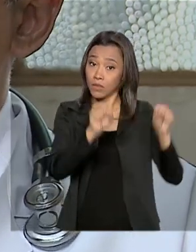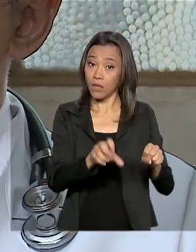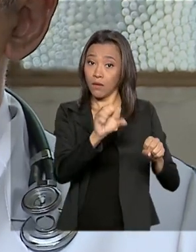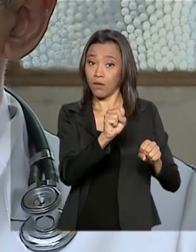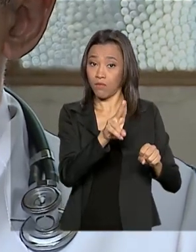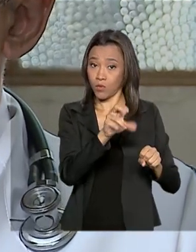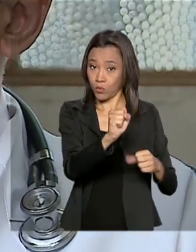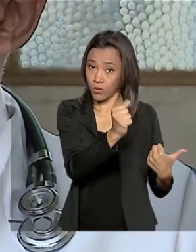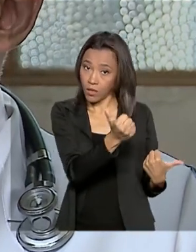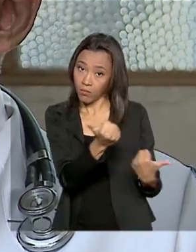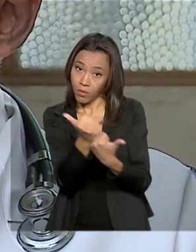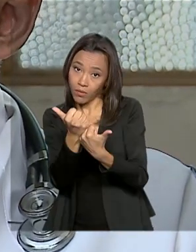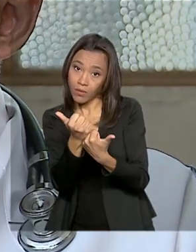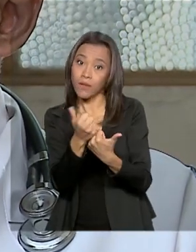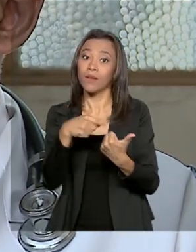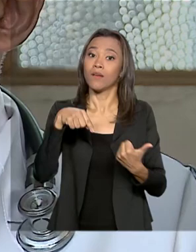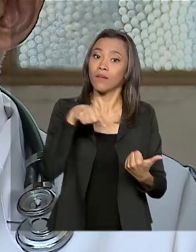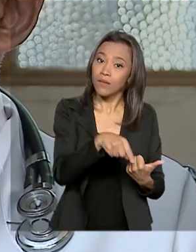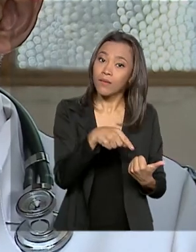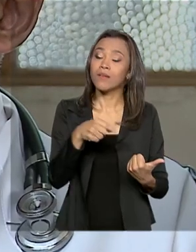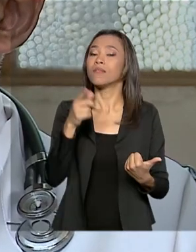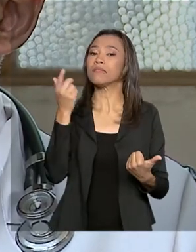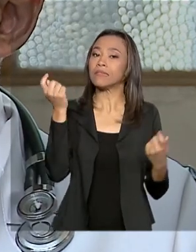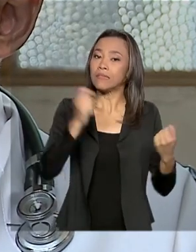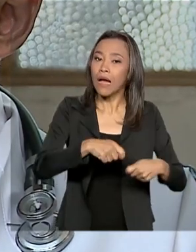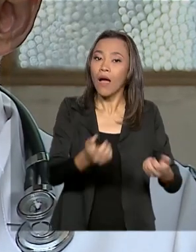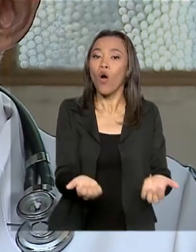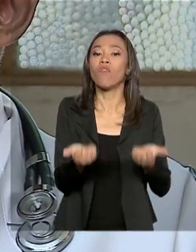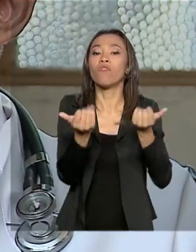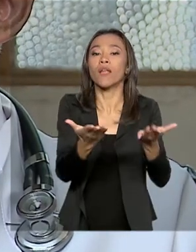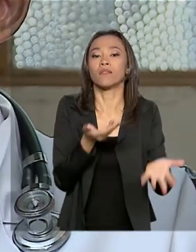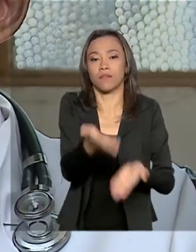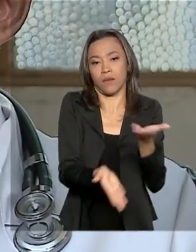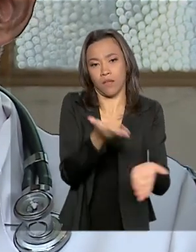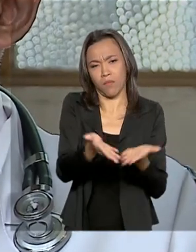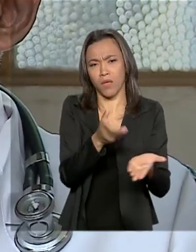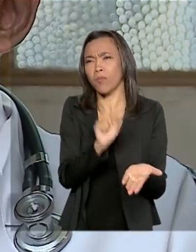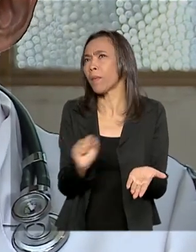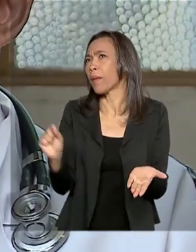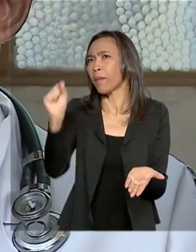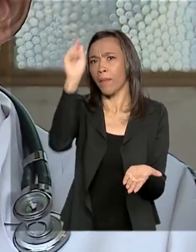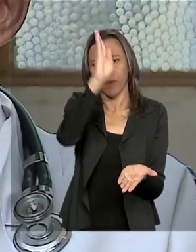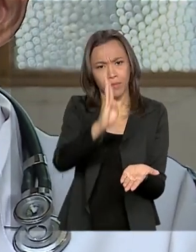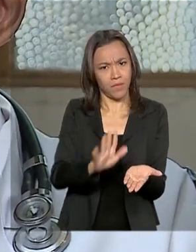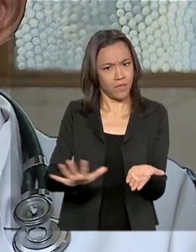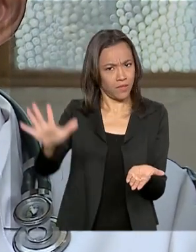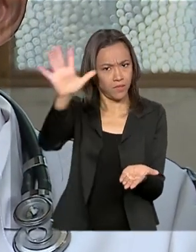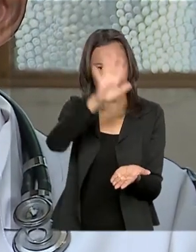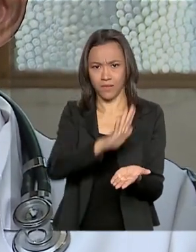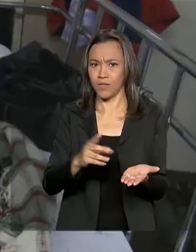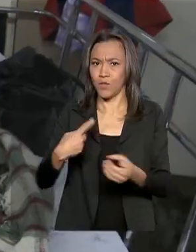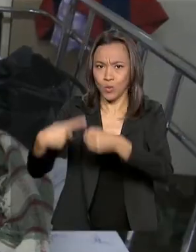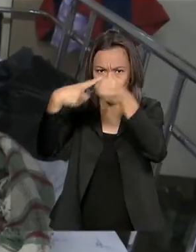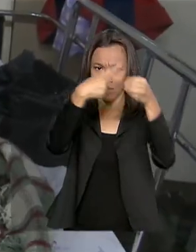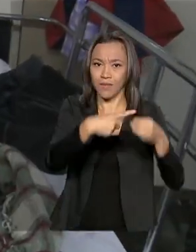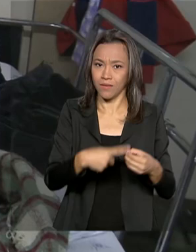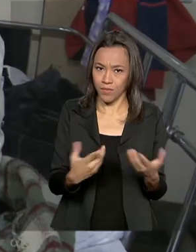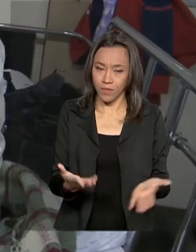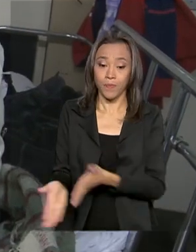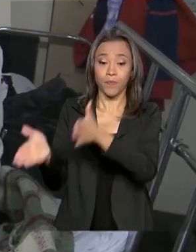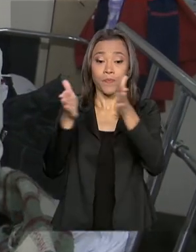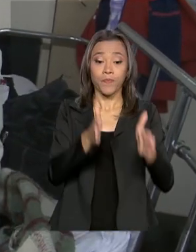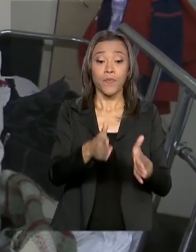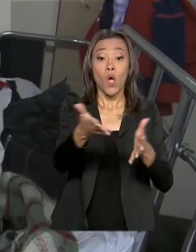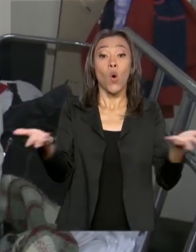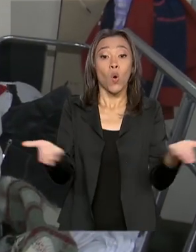capilarizada do tratamento em todas as unidades básicas que existem em cada município do país. Hoje, o